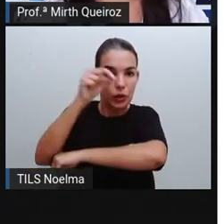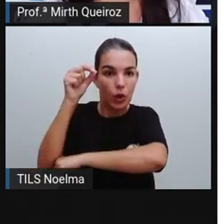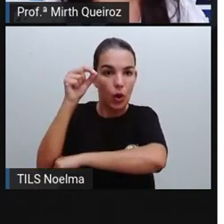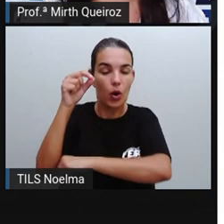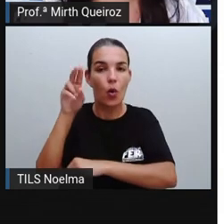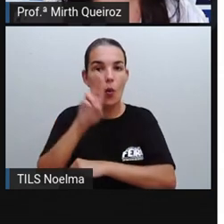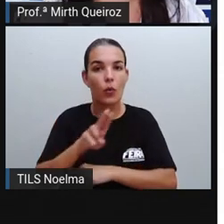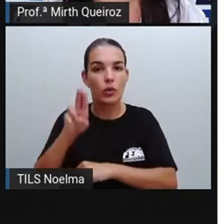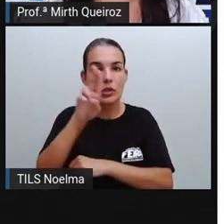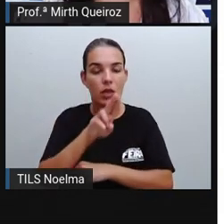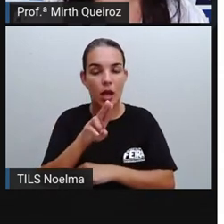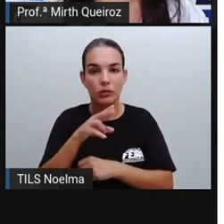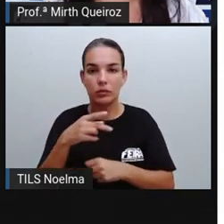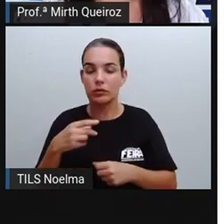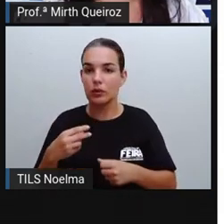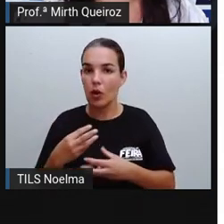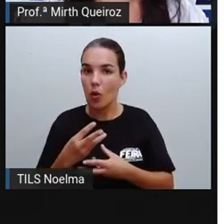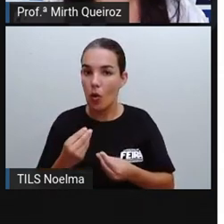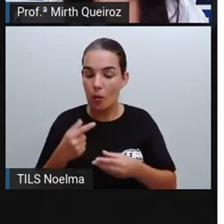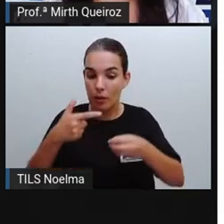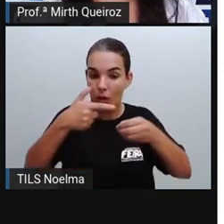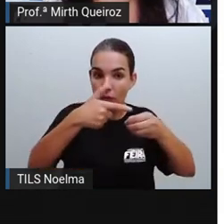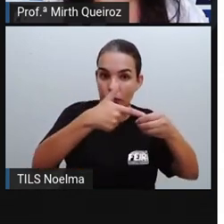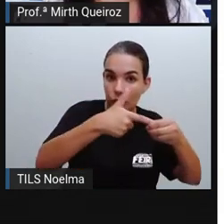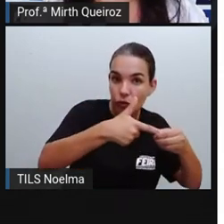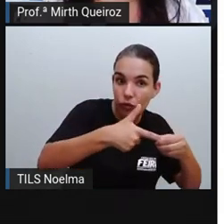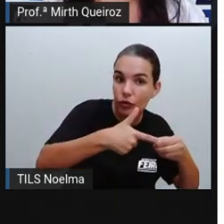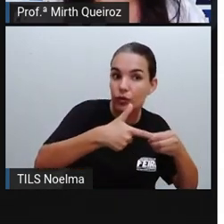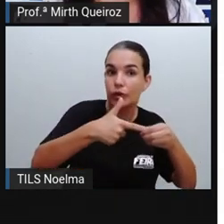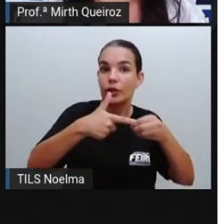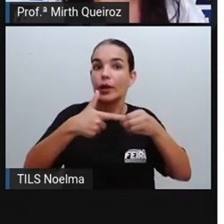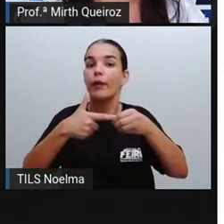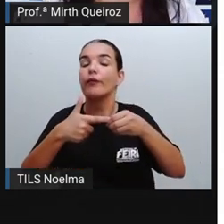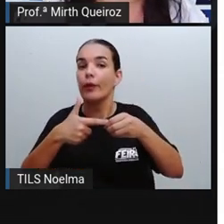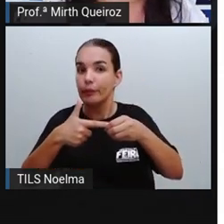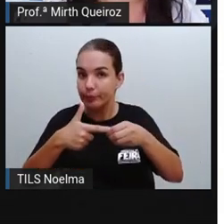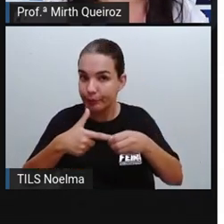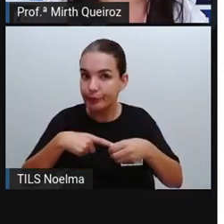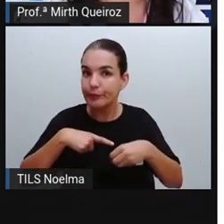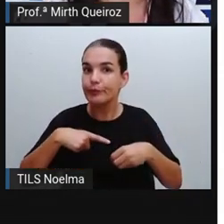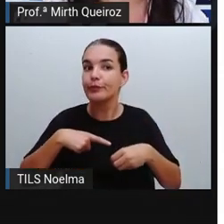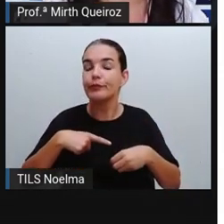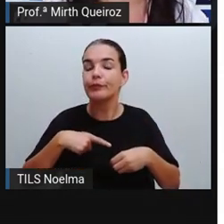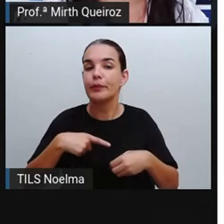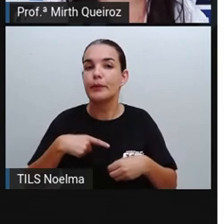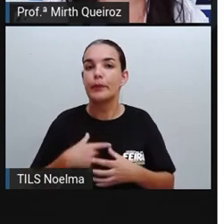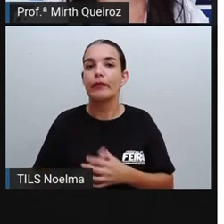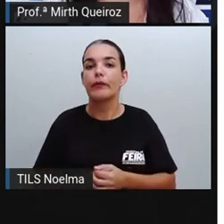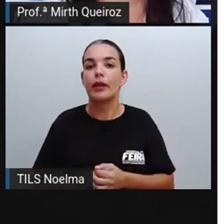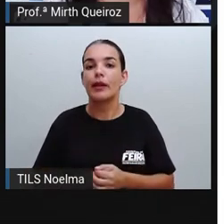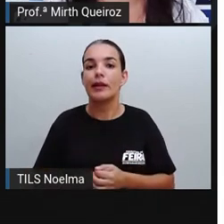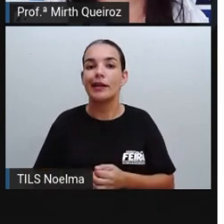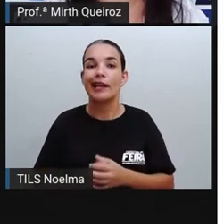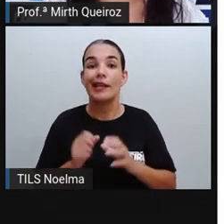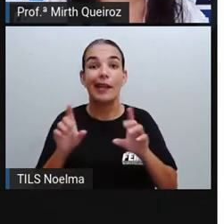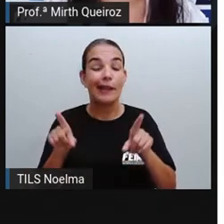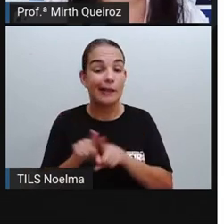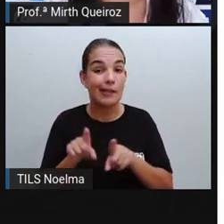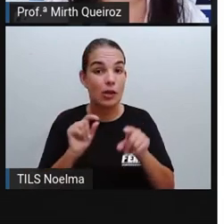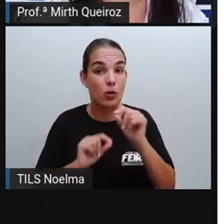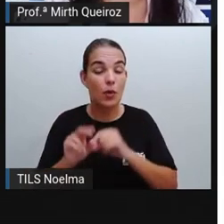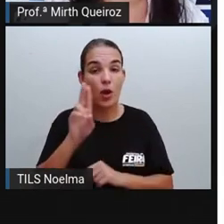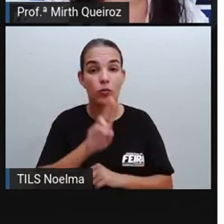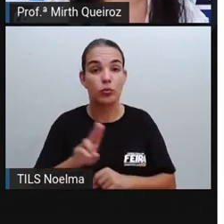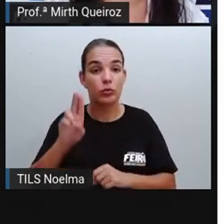matéria-prima para a produção dos combustíveis fósseis, né? Como, por exemplo, a gasolina vem aí do petróleo, esse petróleo também é